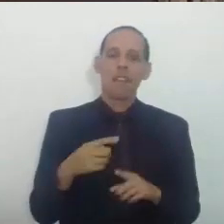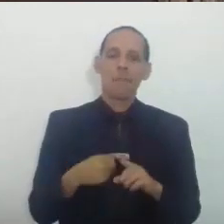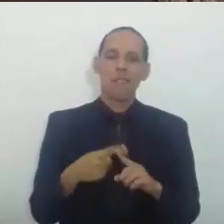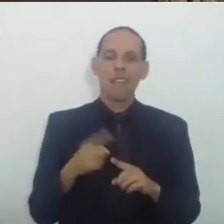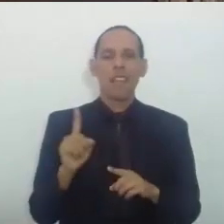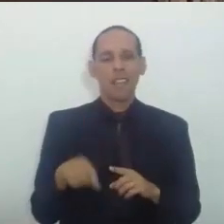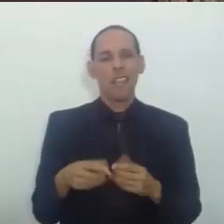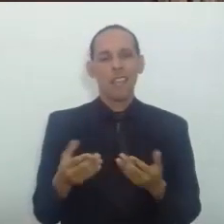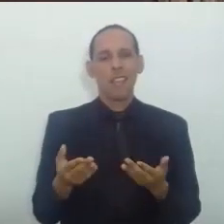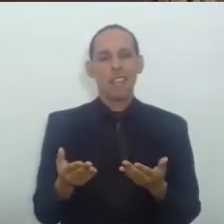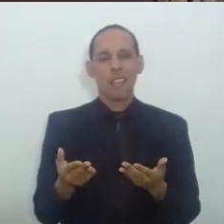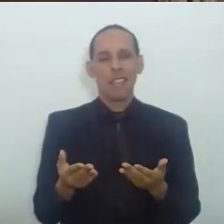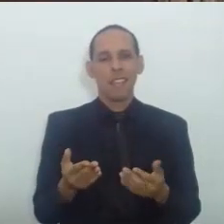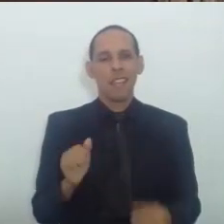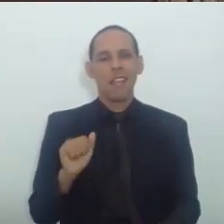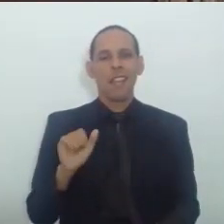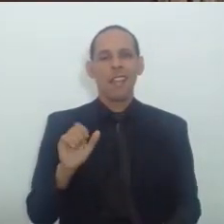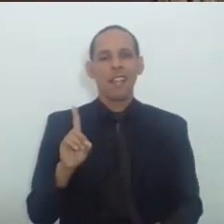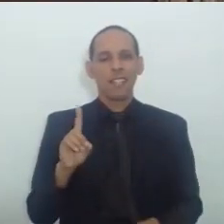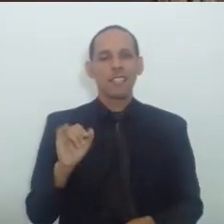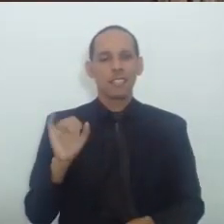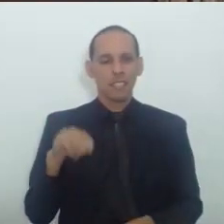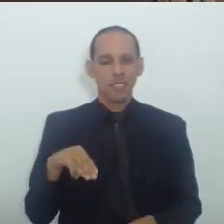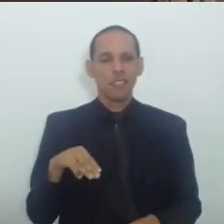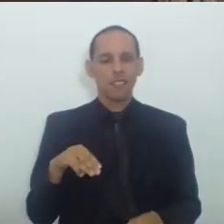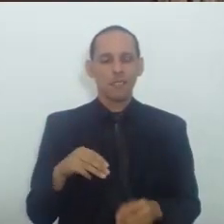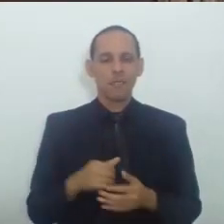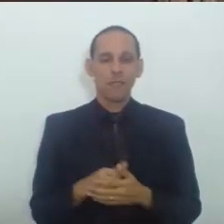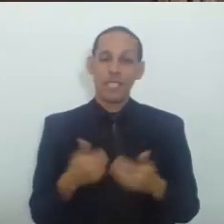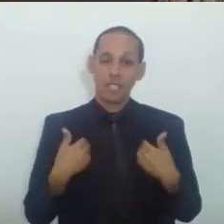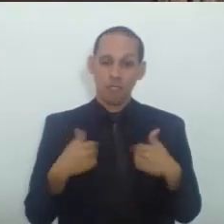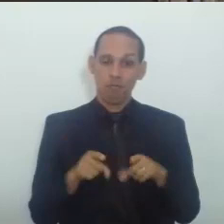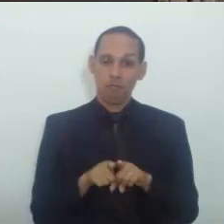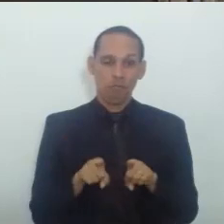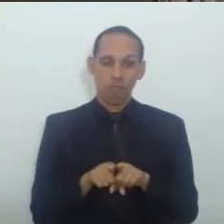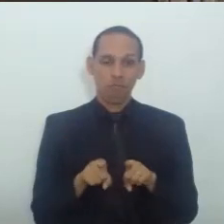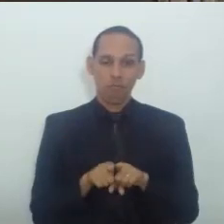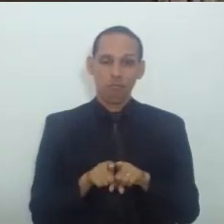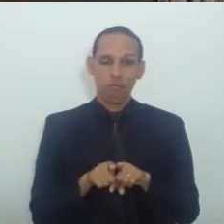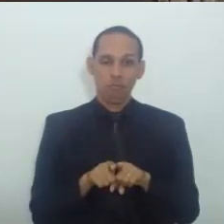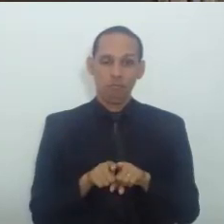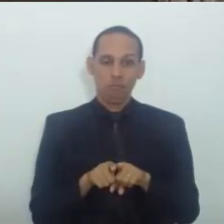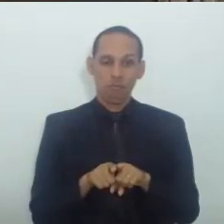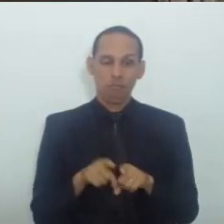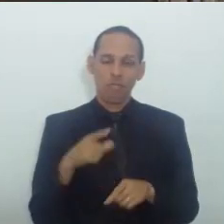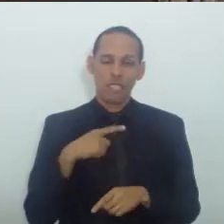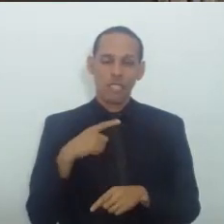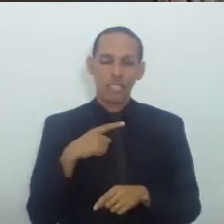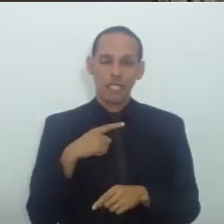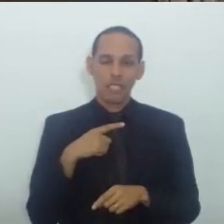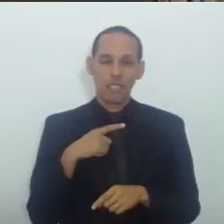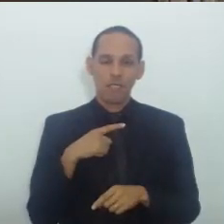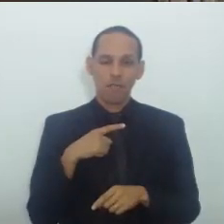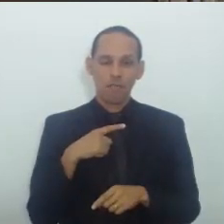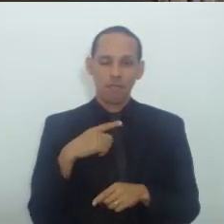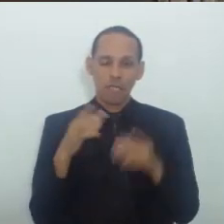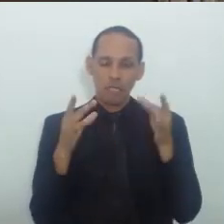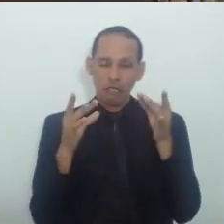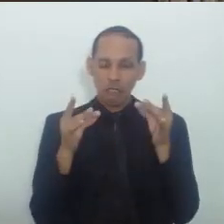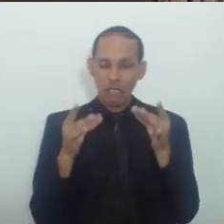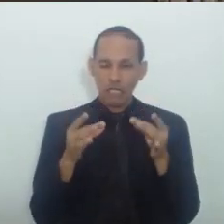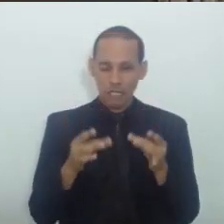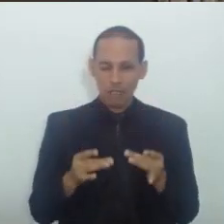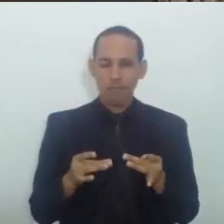Na DIN E eu também Tenho essa ressalva Com este argumento